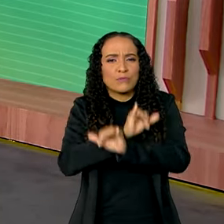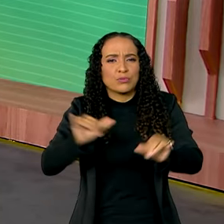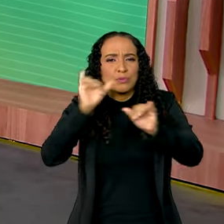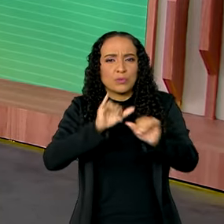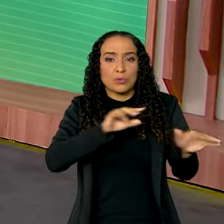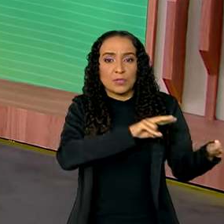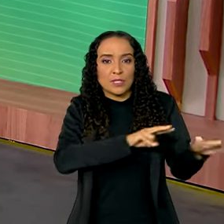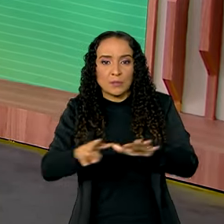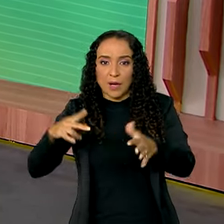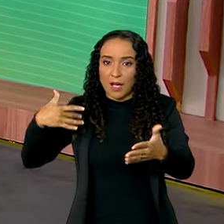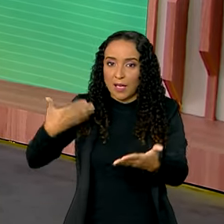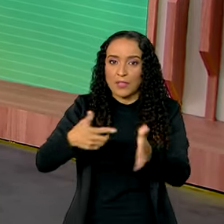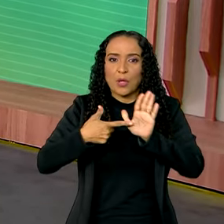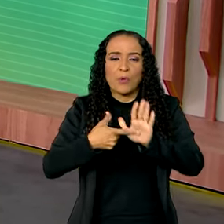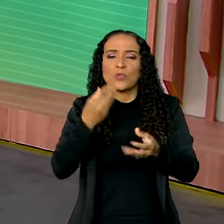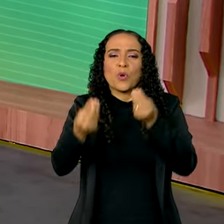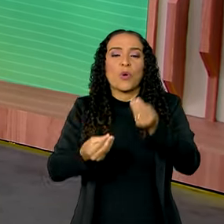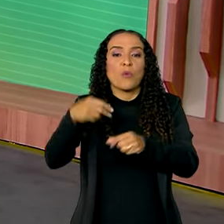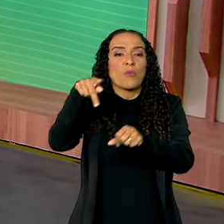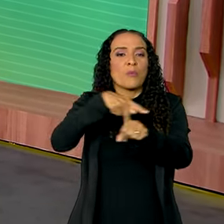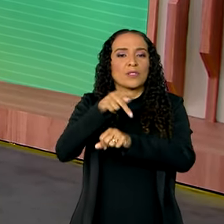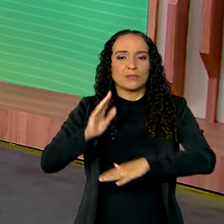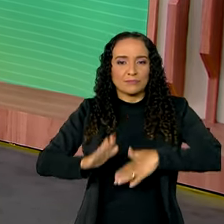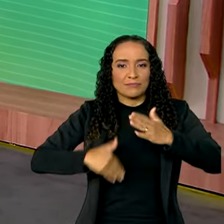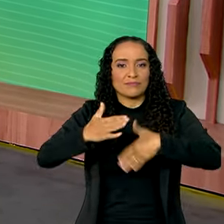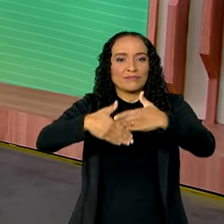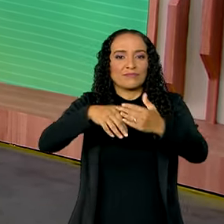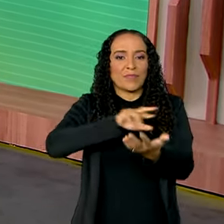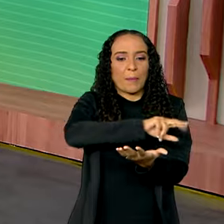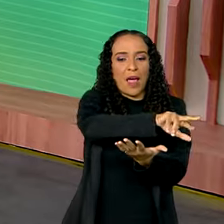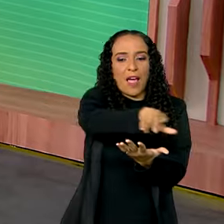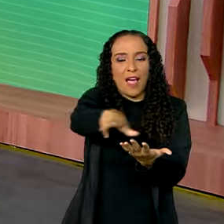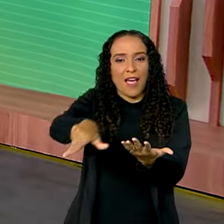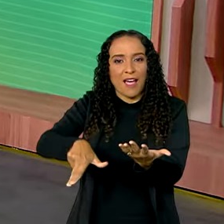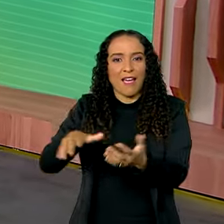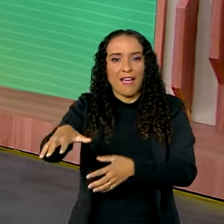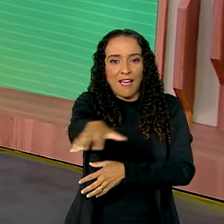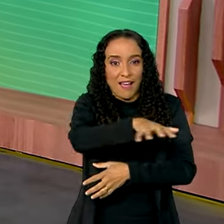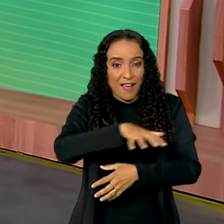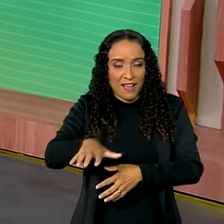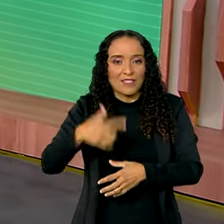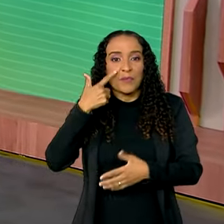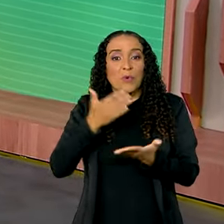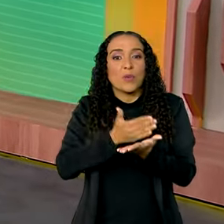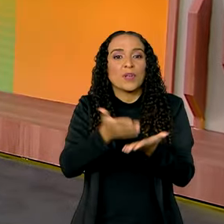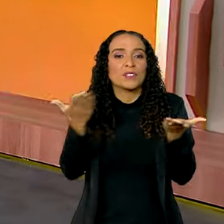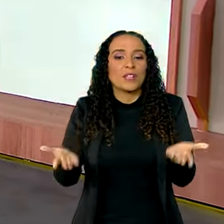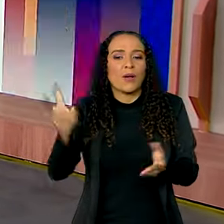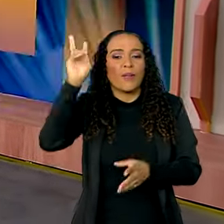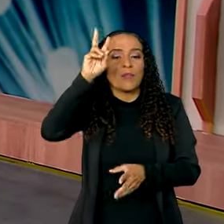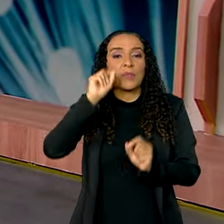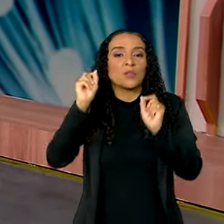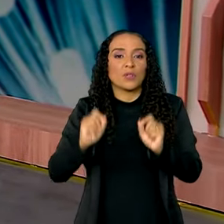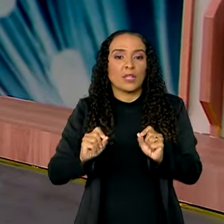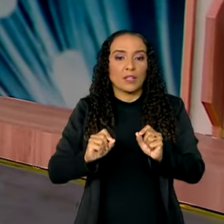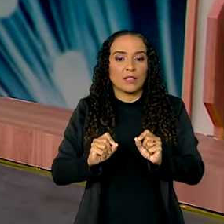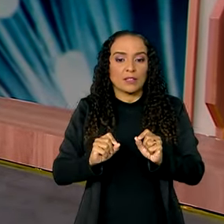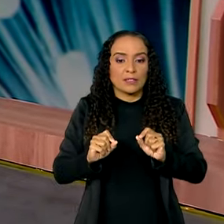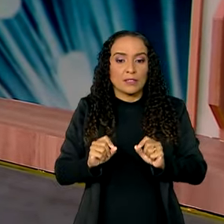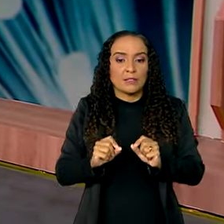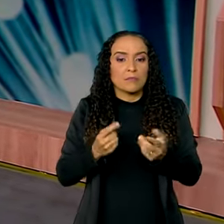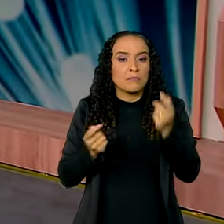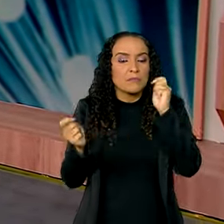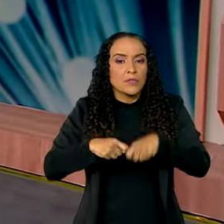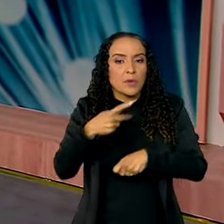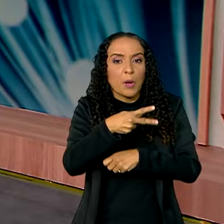ao longo da semana e que mostram como o país está avançando em diferentes áreas. Vamos começar, então, relembrando a ampliação da estimativa